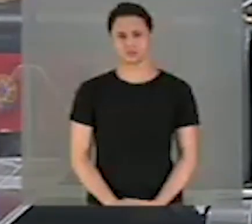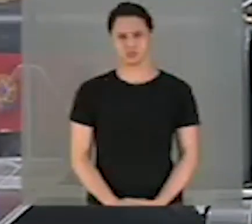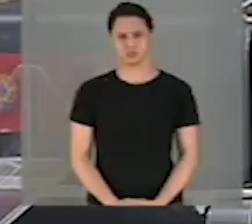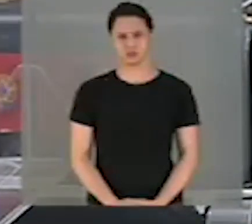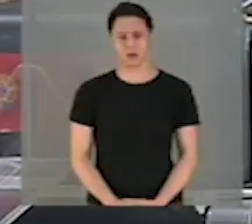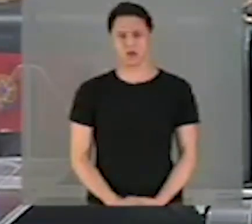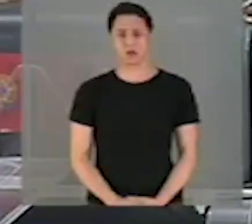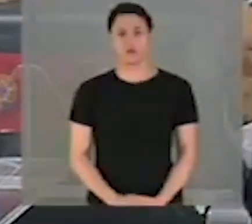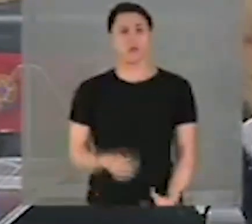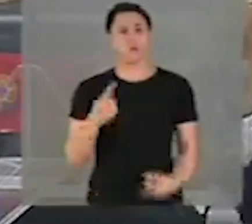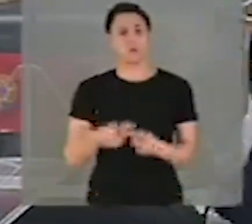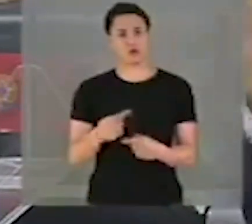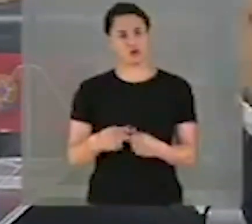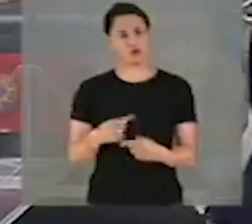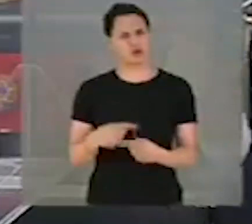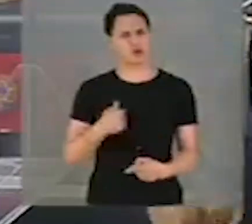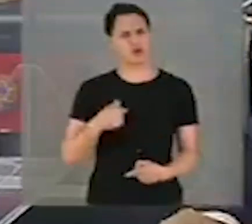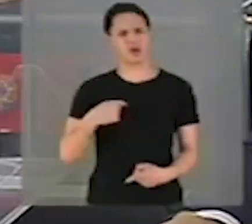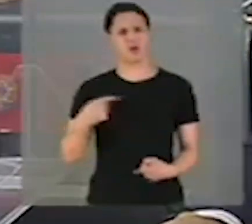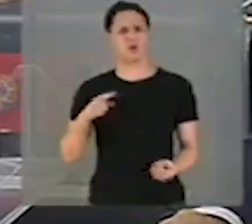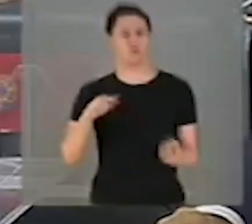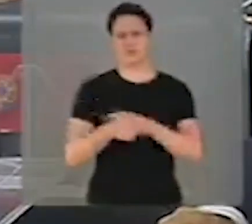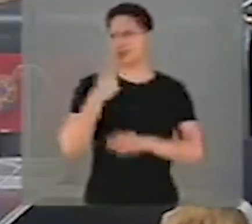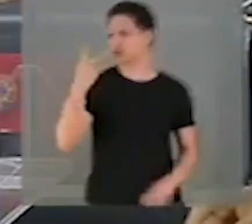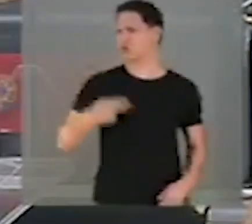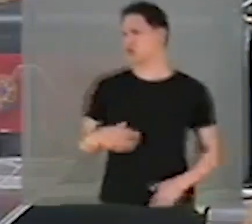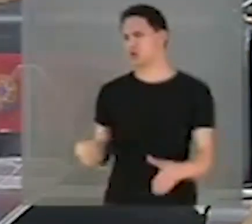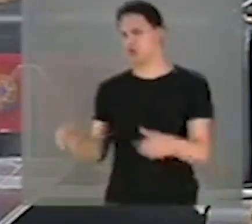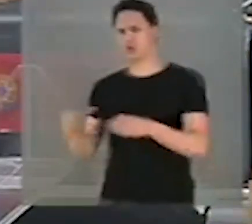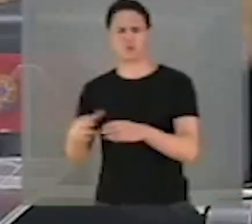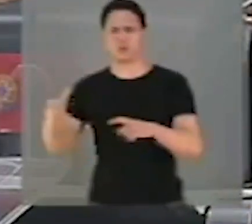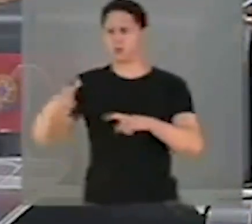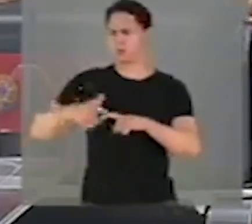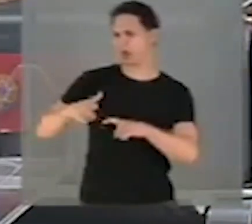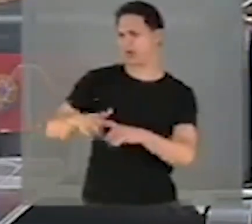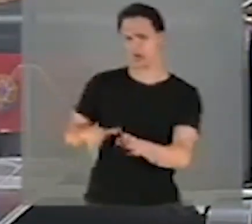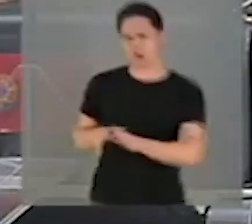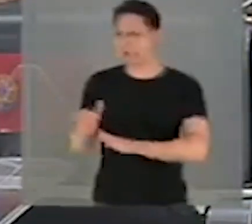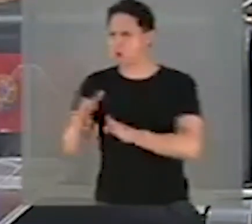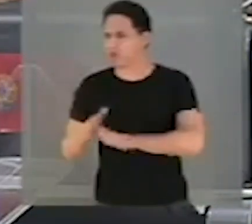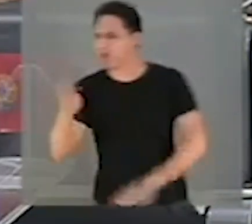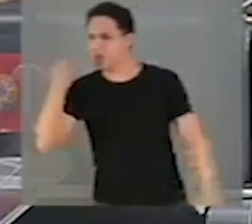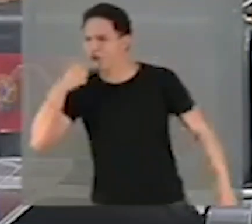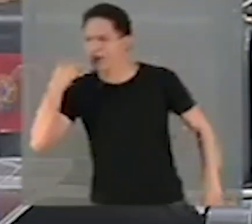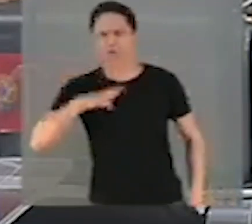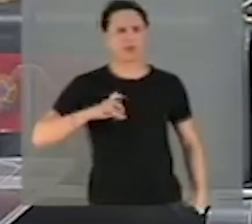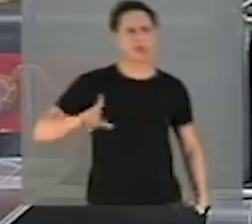Porque o contrário aqui é alardeado. Não, esses médicos que prescreveram, esses médicos que receitaram